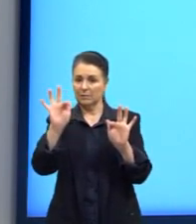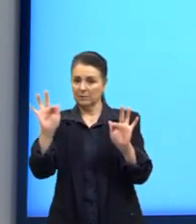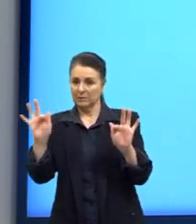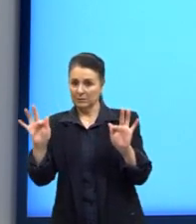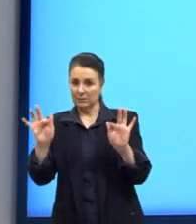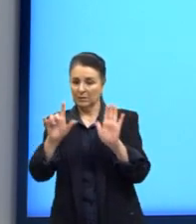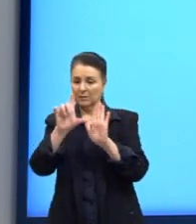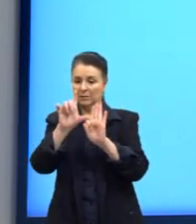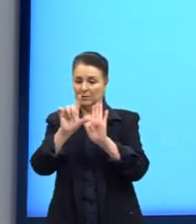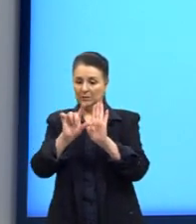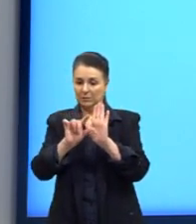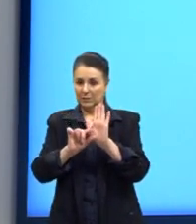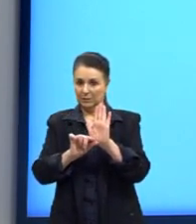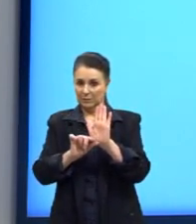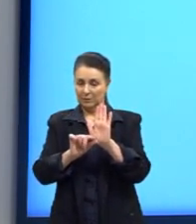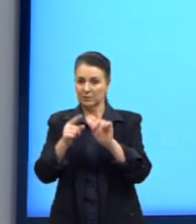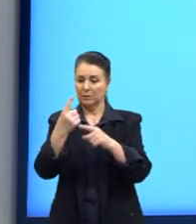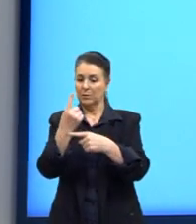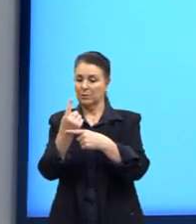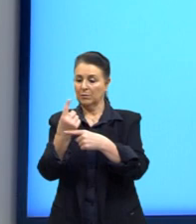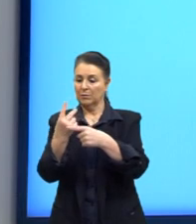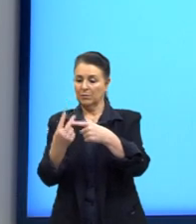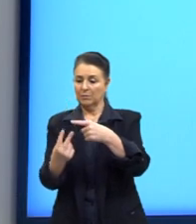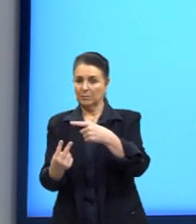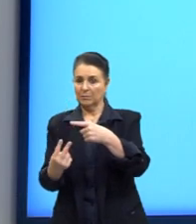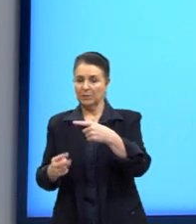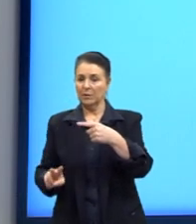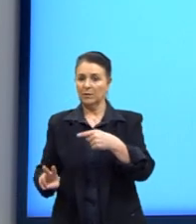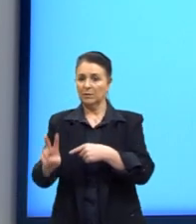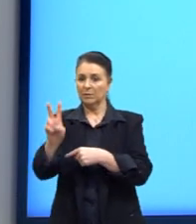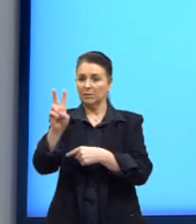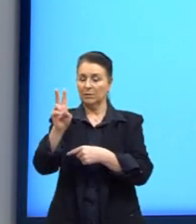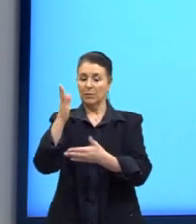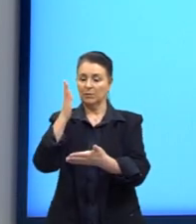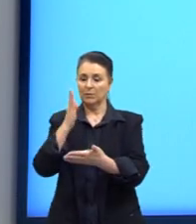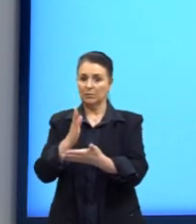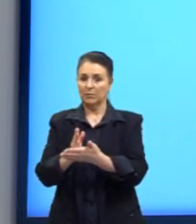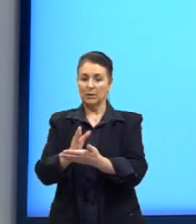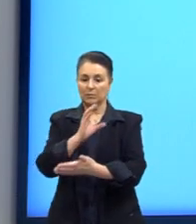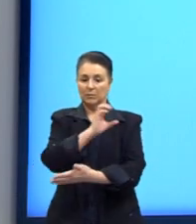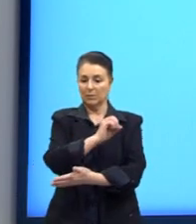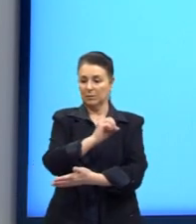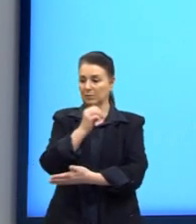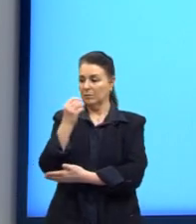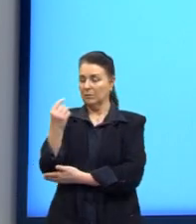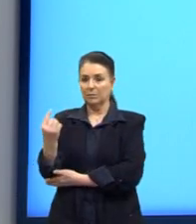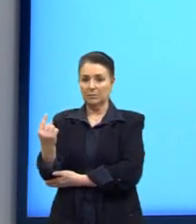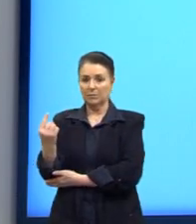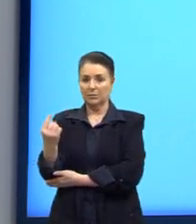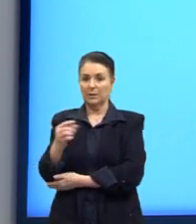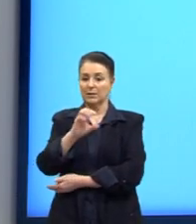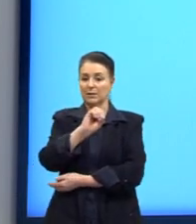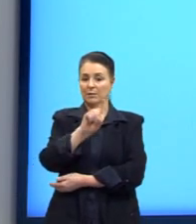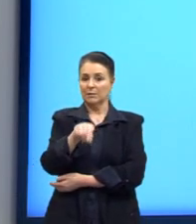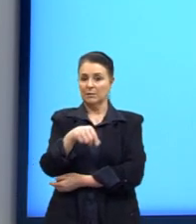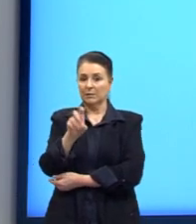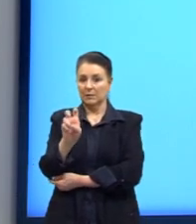então, porque a base 1 meio, ela é um valor ali entre 0 e 1, né? Seria 0,5.